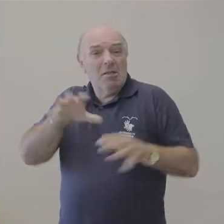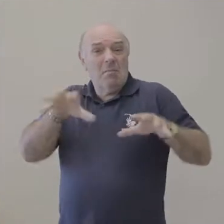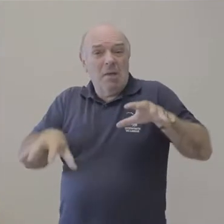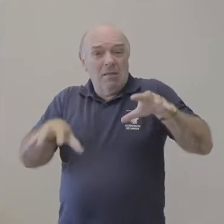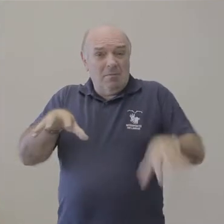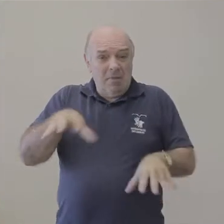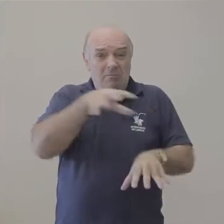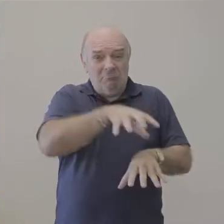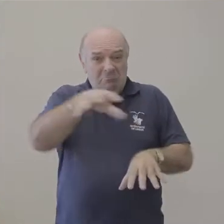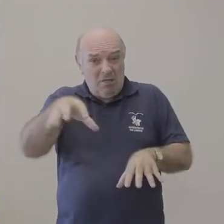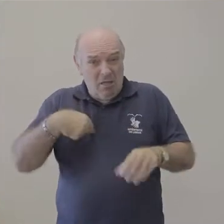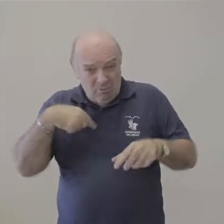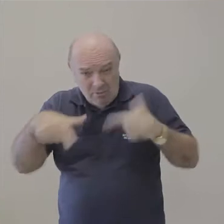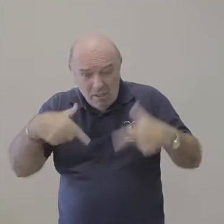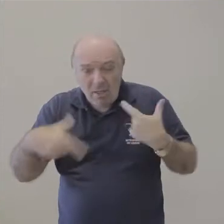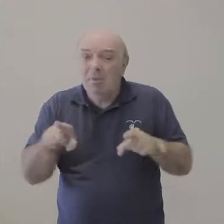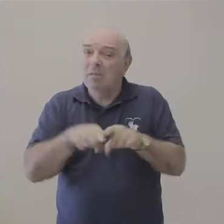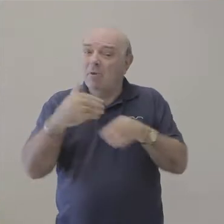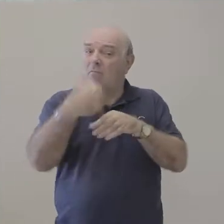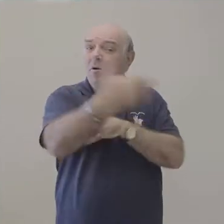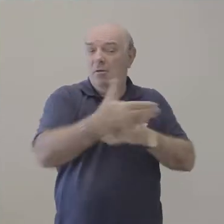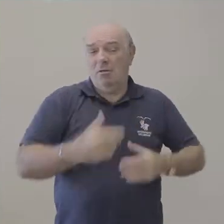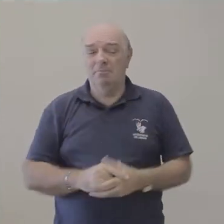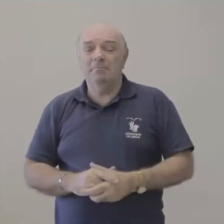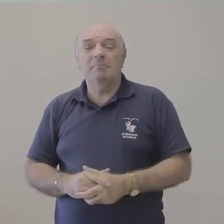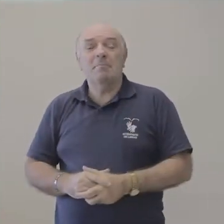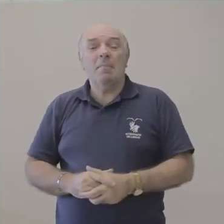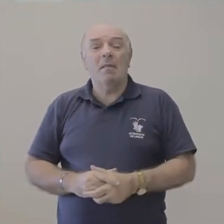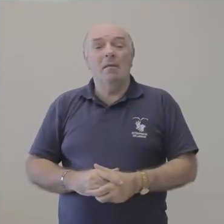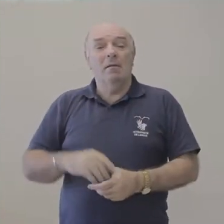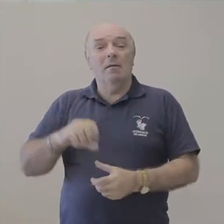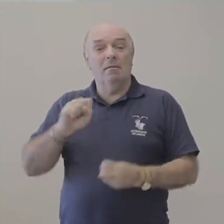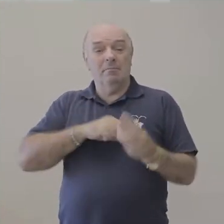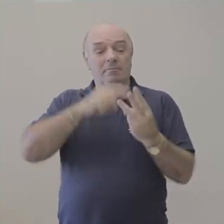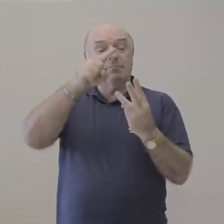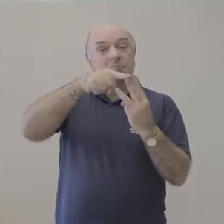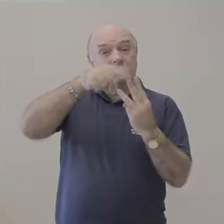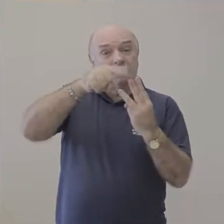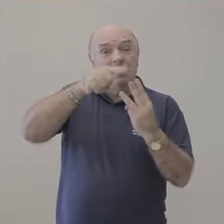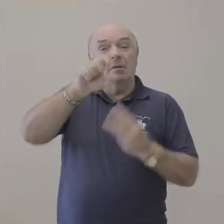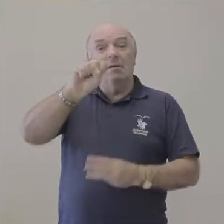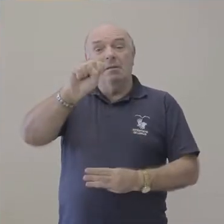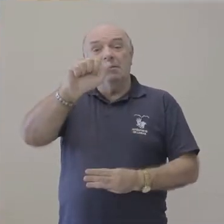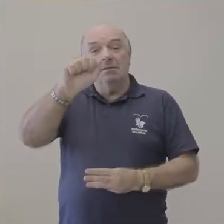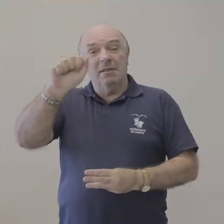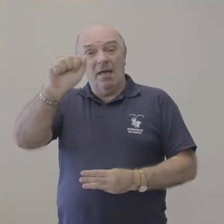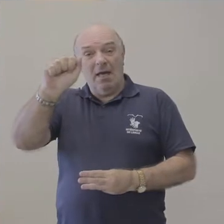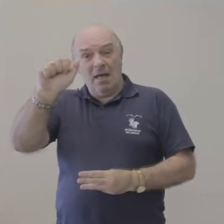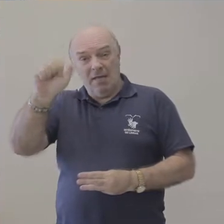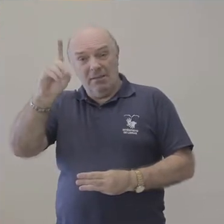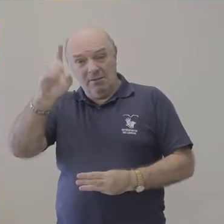eu ressalto como importante. Luiz Antônio Saad, ou como é mais conhecido, o professor